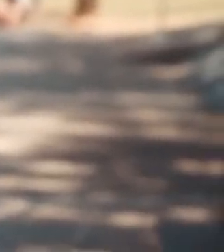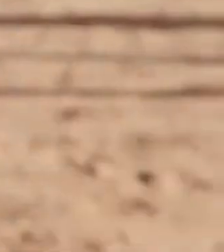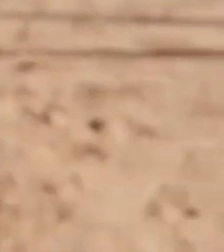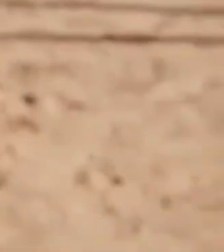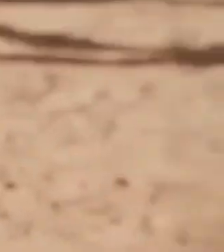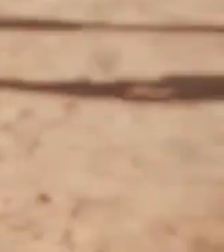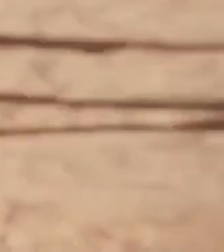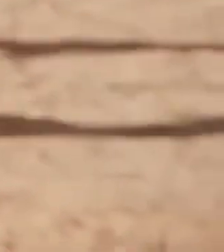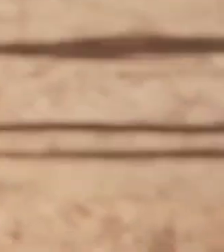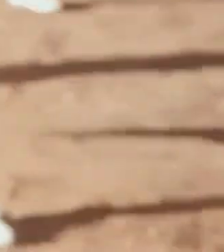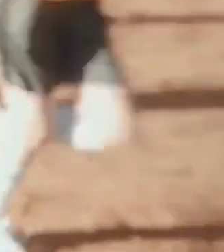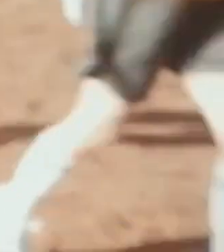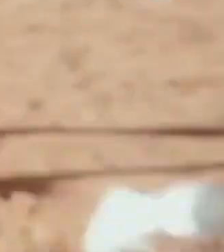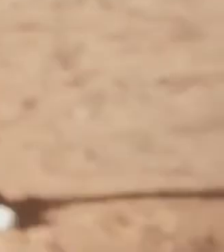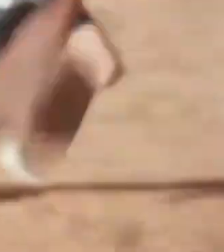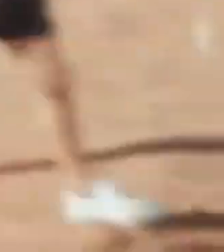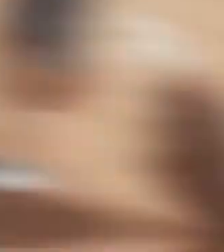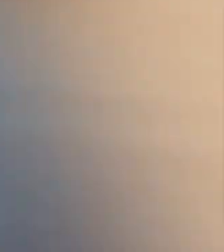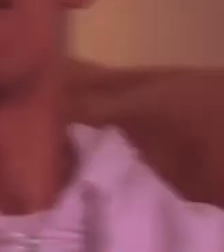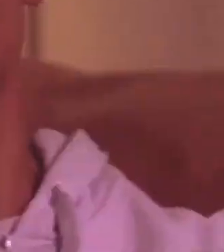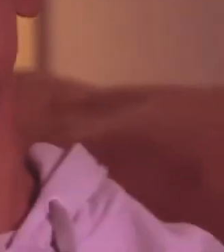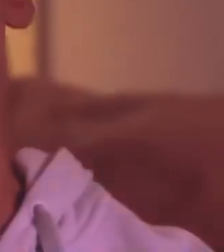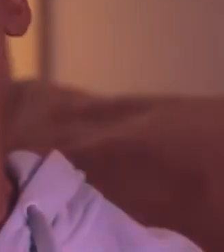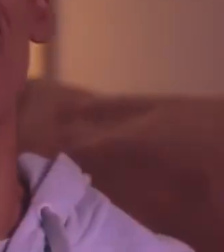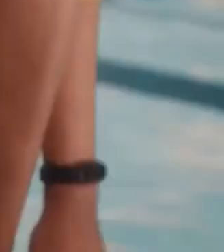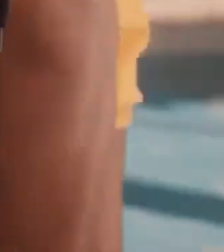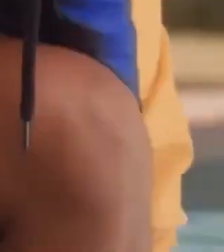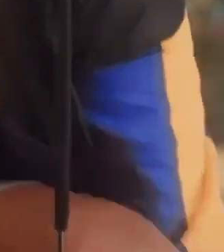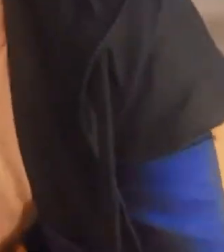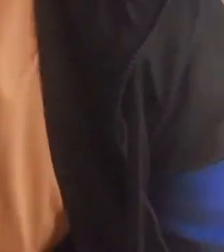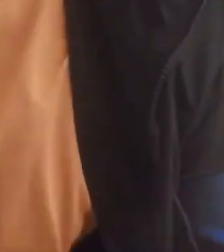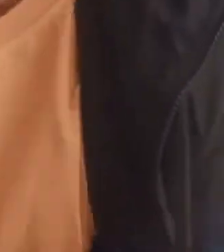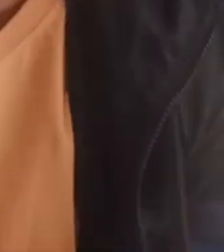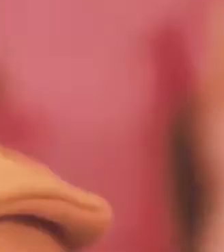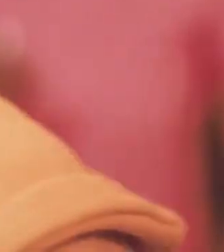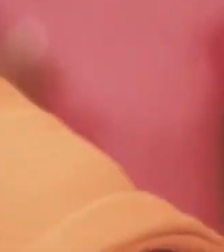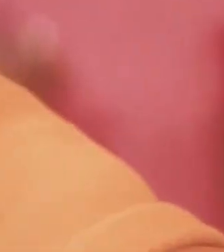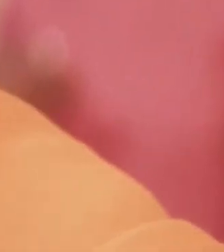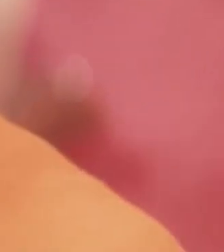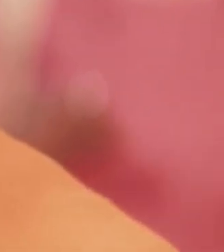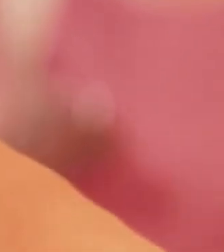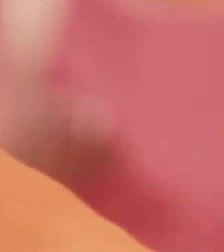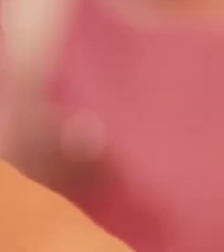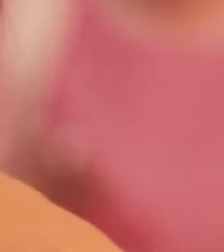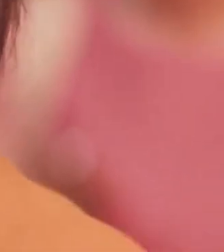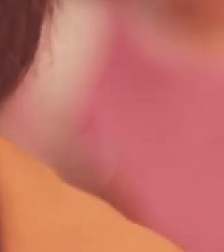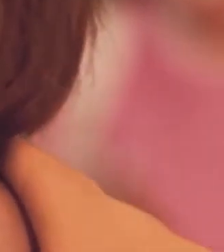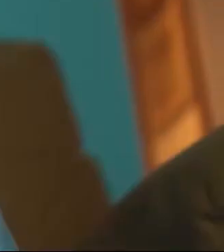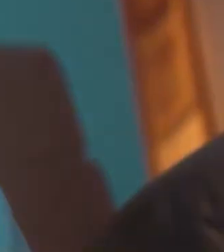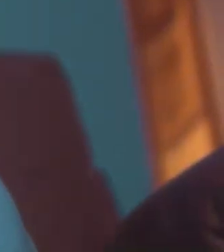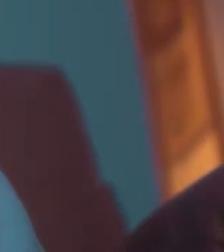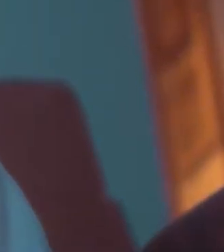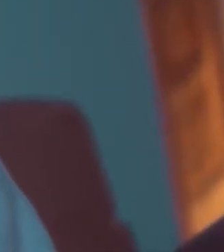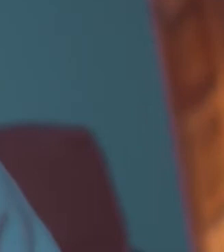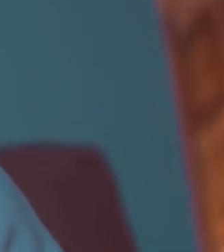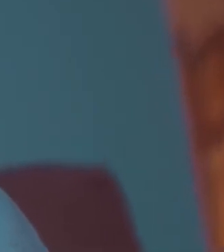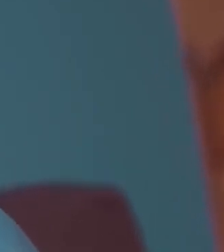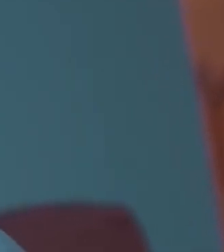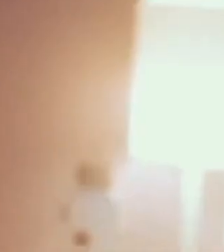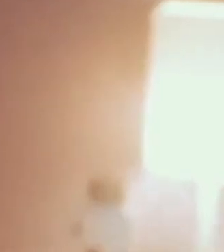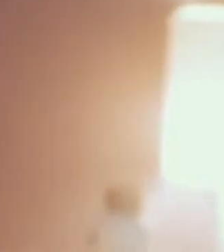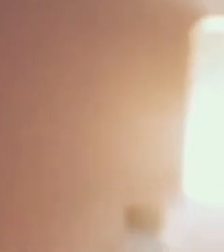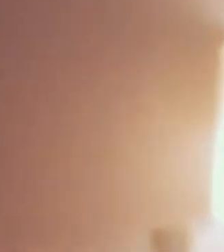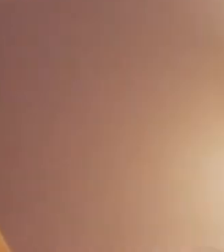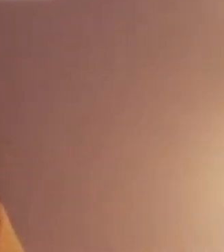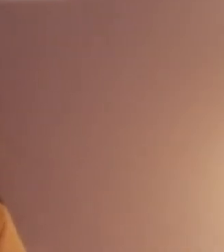digital. E aí, bora votar? Só bora. Bora. Esse país também é nosso. E a gente pode